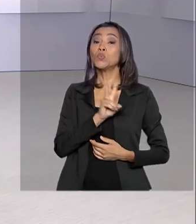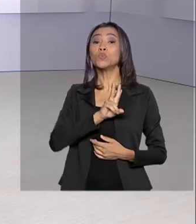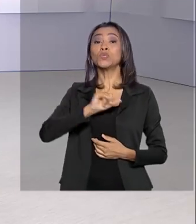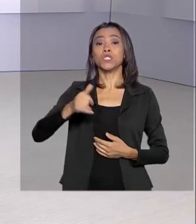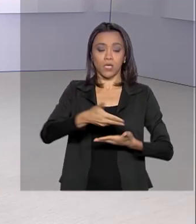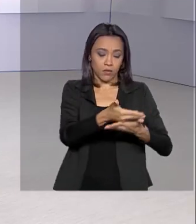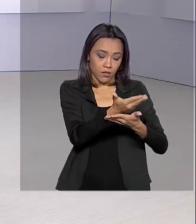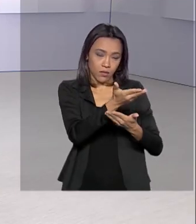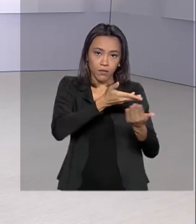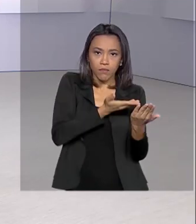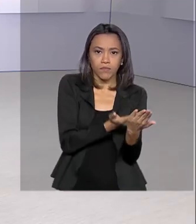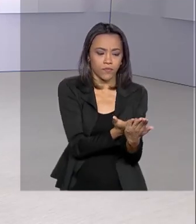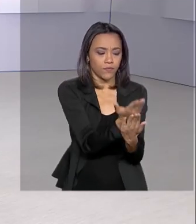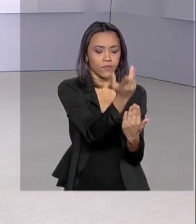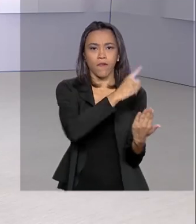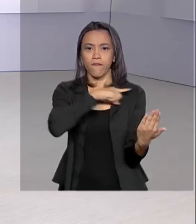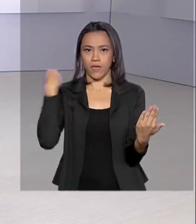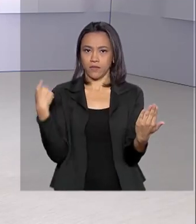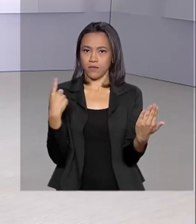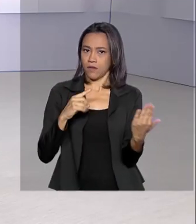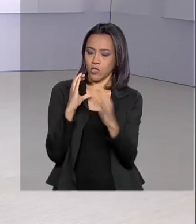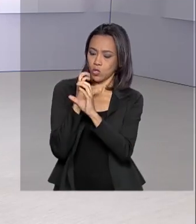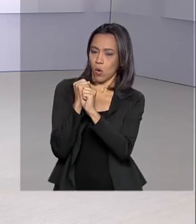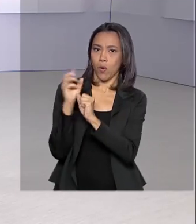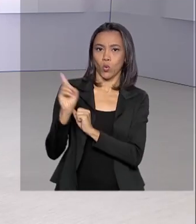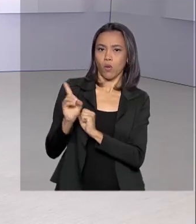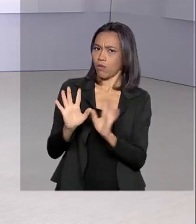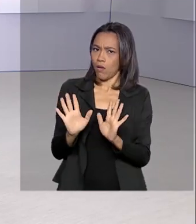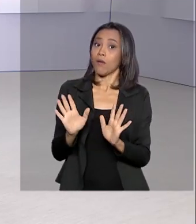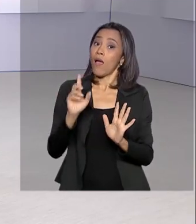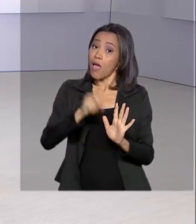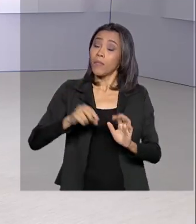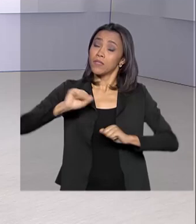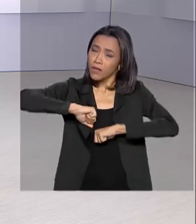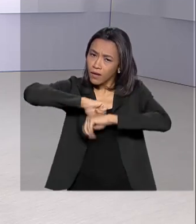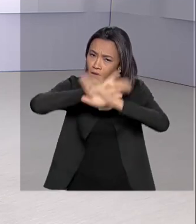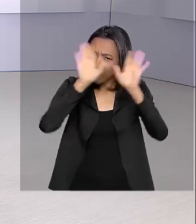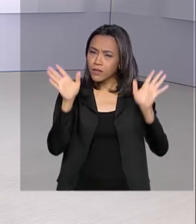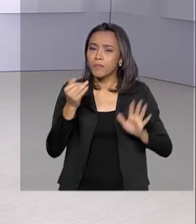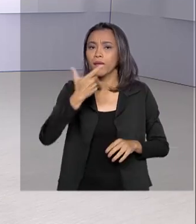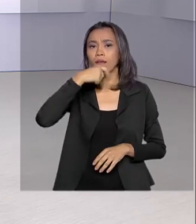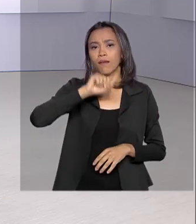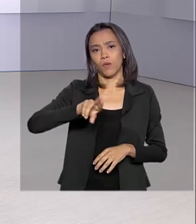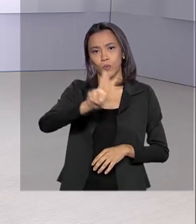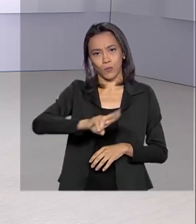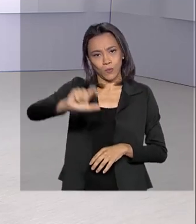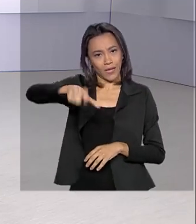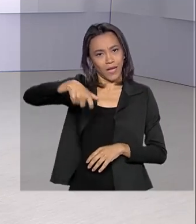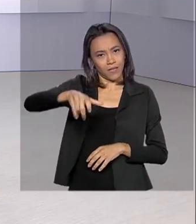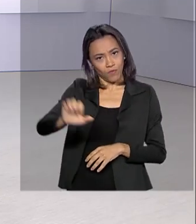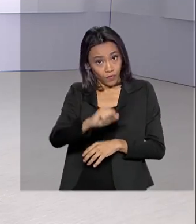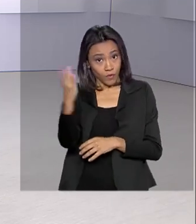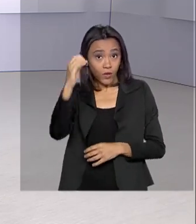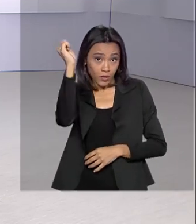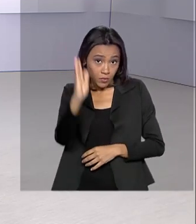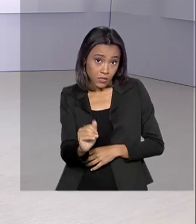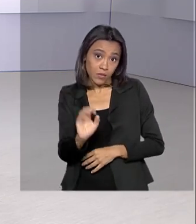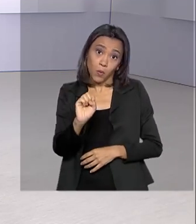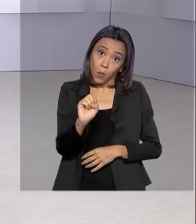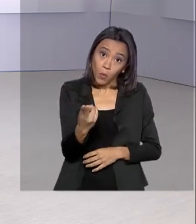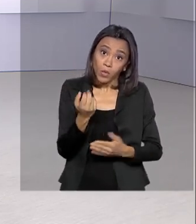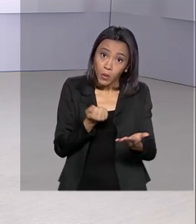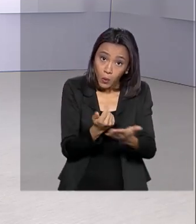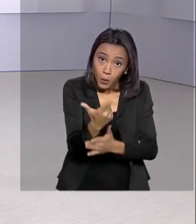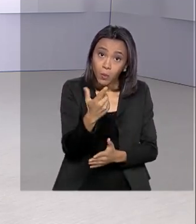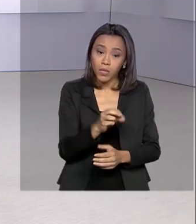valor em real. A mudança pretende dar mais previsibilidade aos consumidores que usam o cartão no exterior ou que fazem compras em